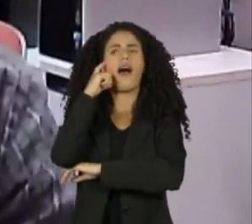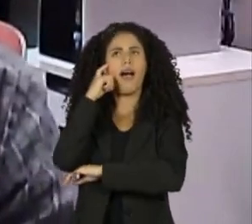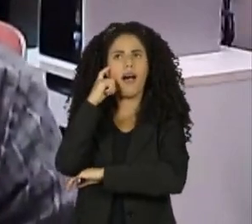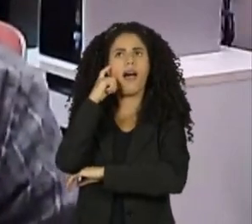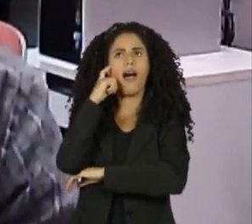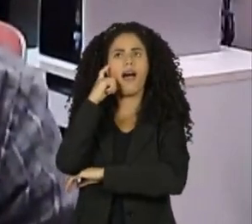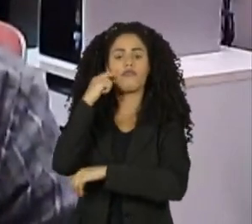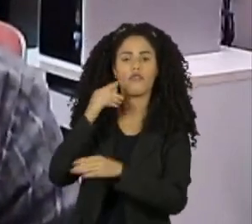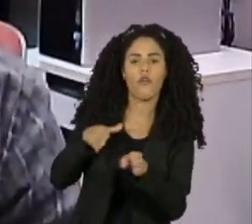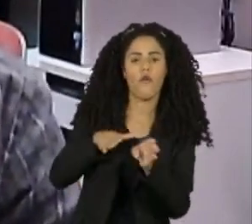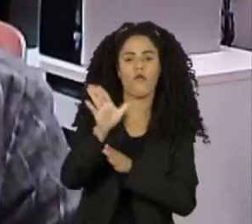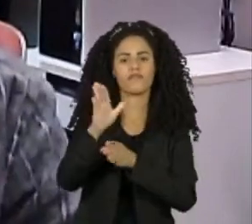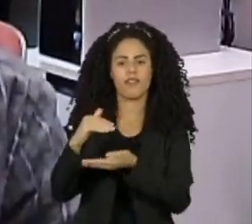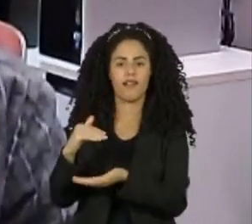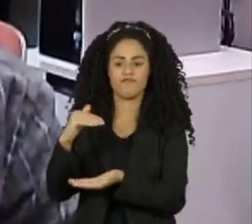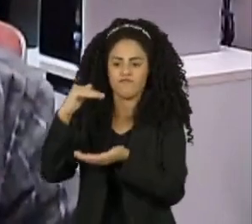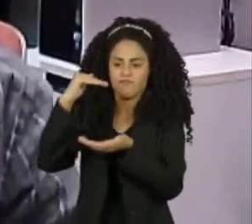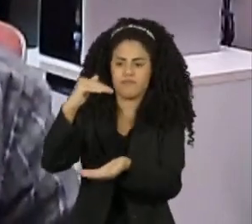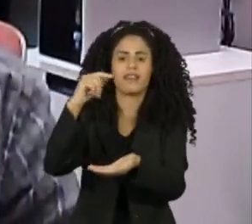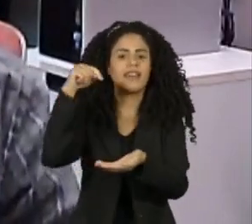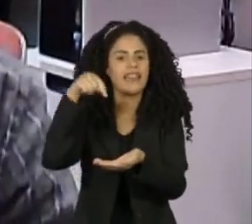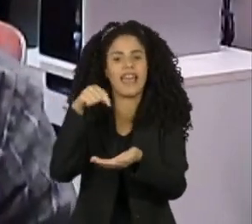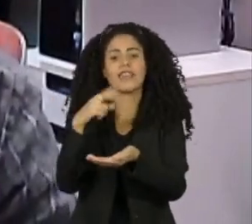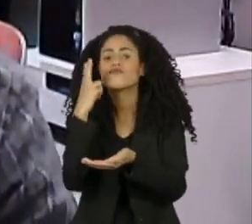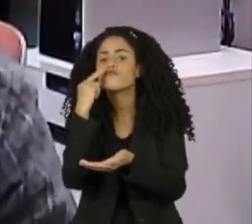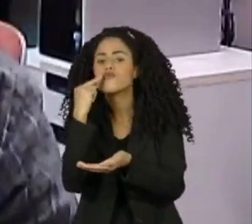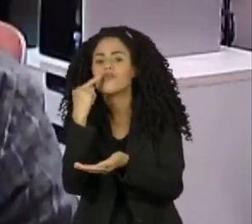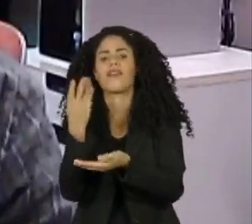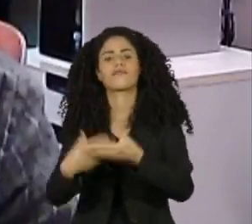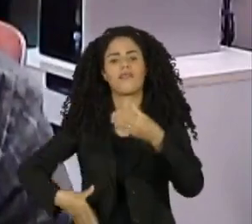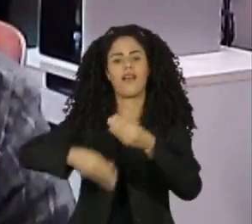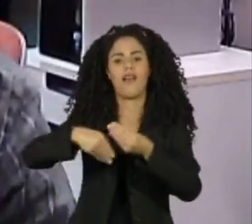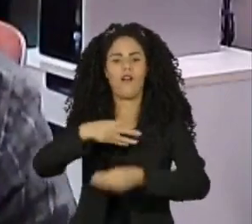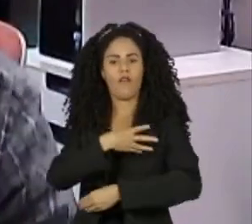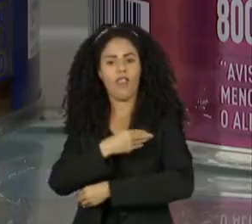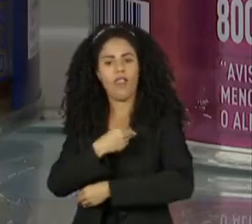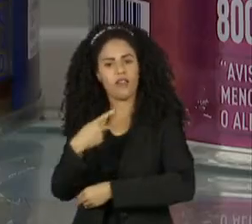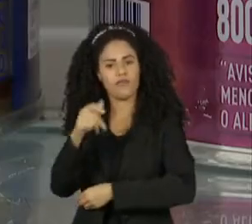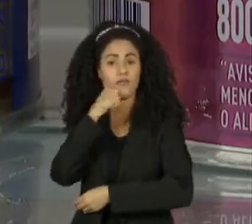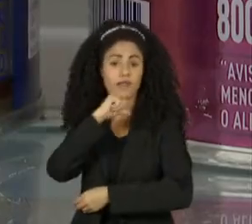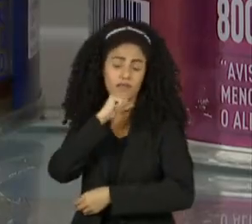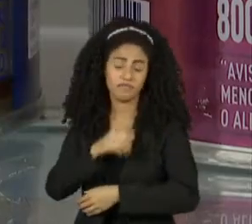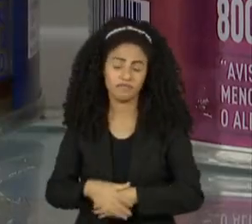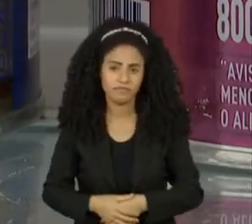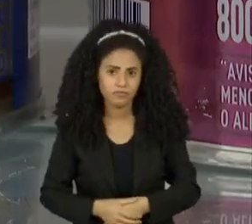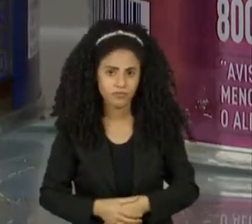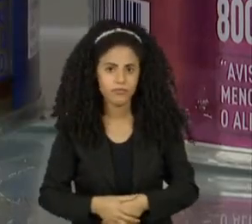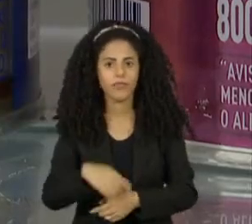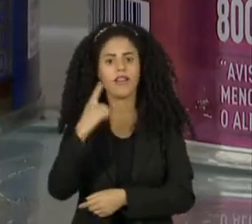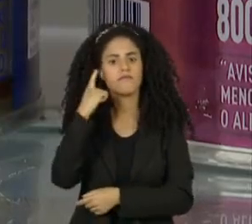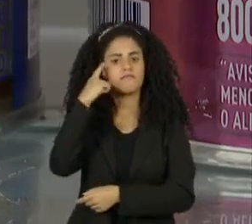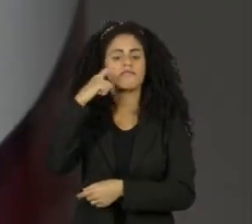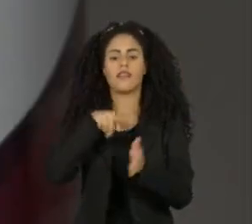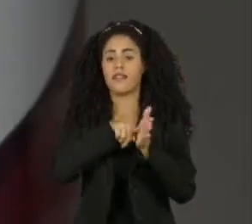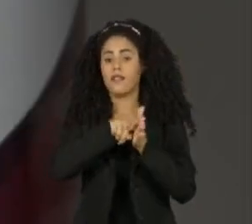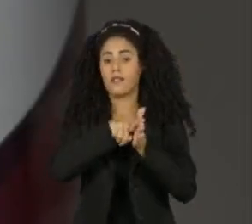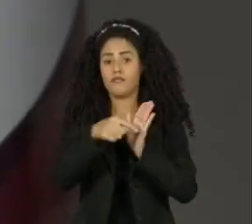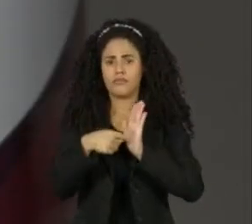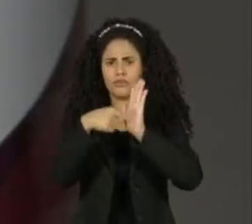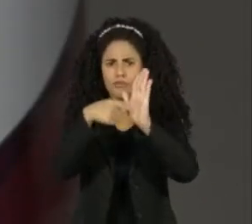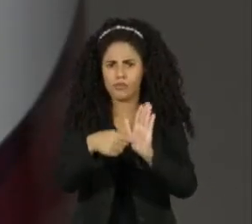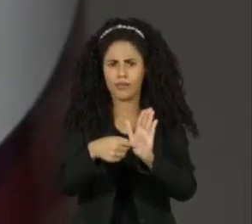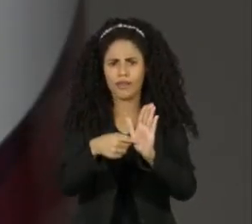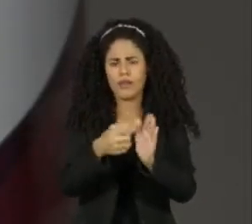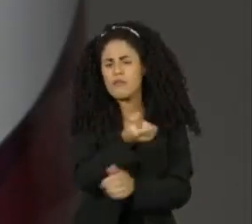que ele costumeiramente recebe os benefícios. O autor da pesquisa diz que não tem como